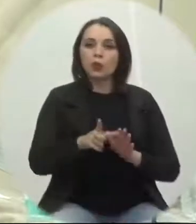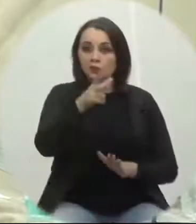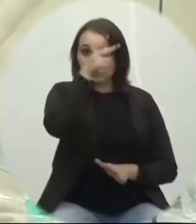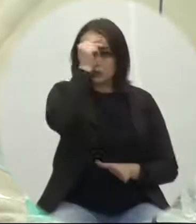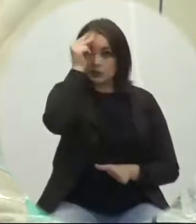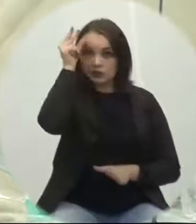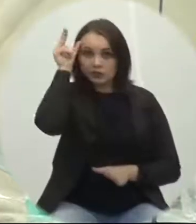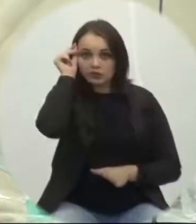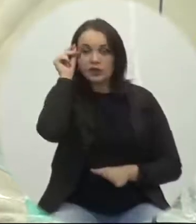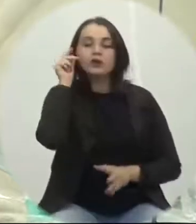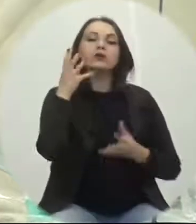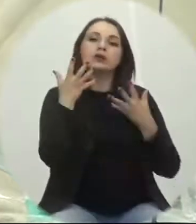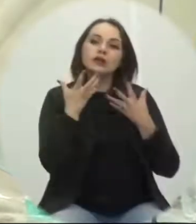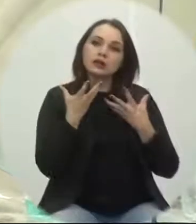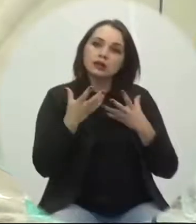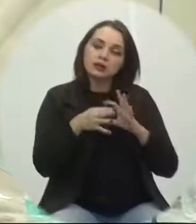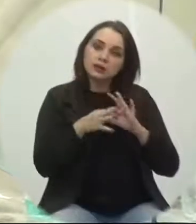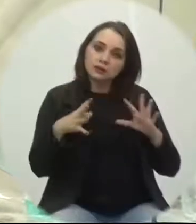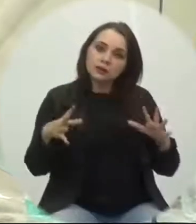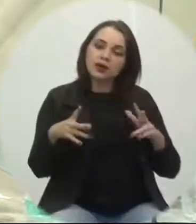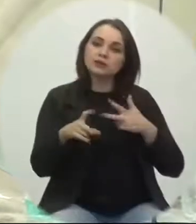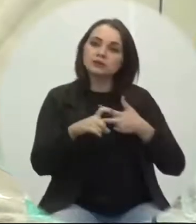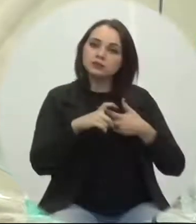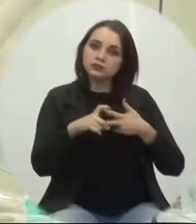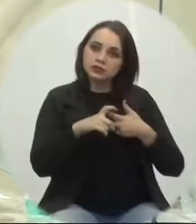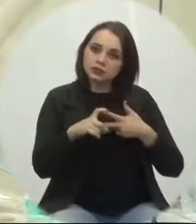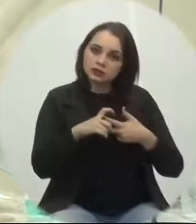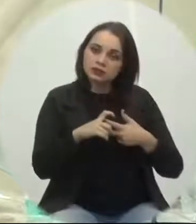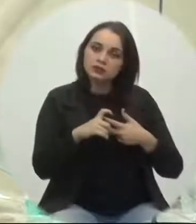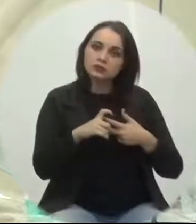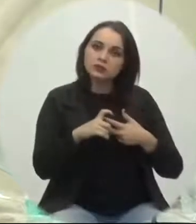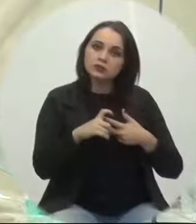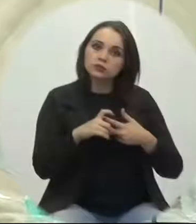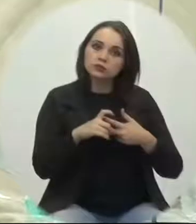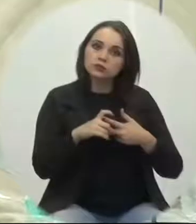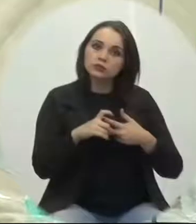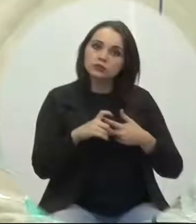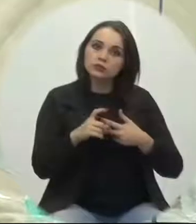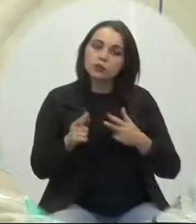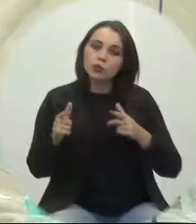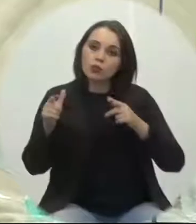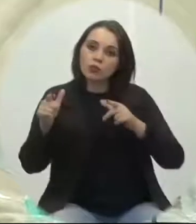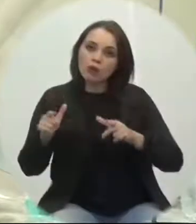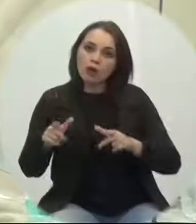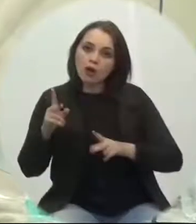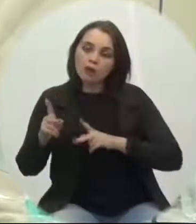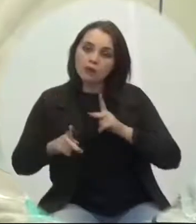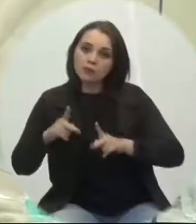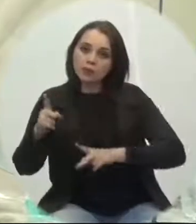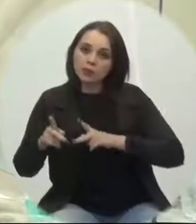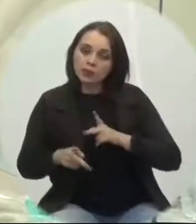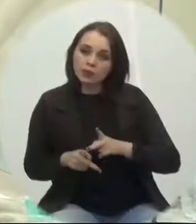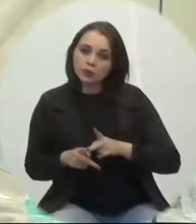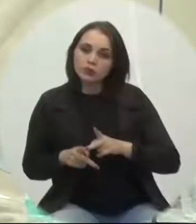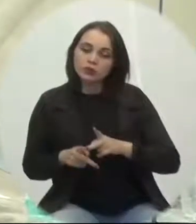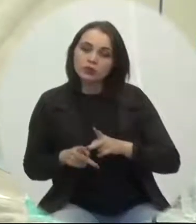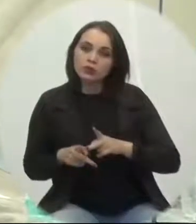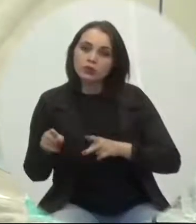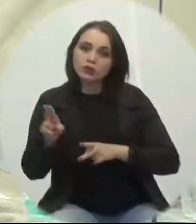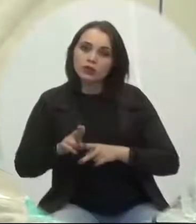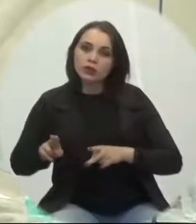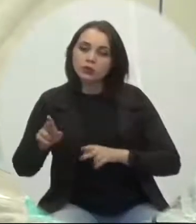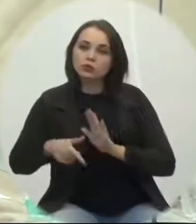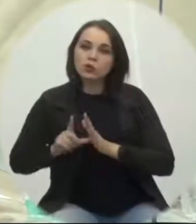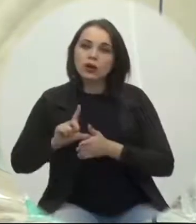Municipal que autoriza o Poder Executivo a ceder mediante termo de sessão de uso ou espaço público que identifica para uso da Caixa